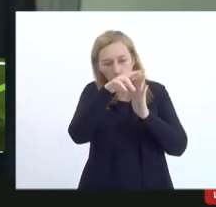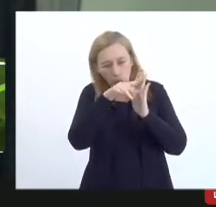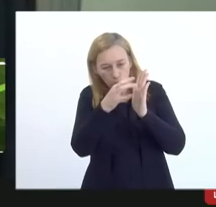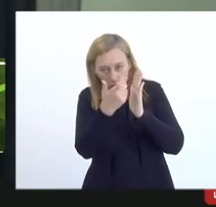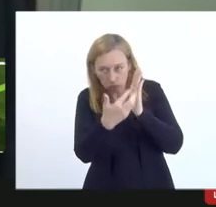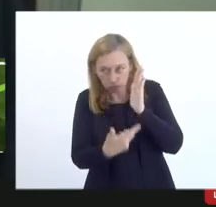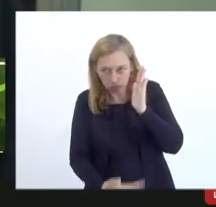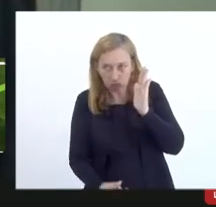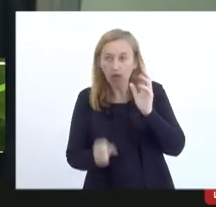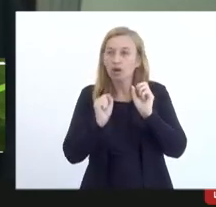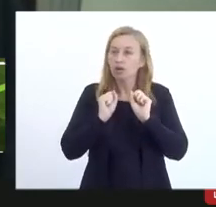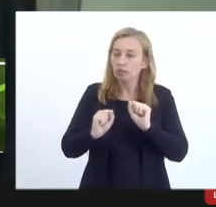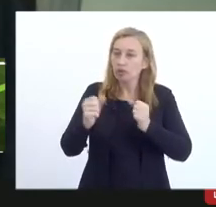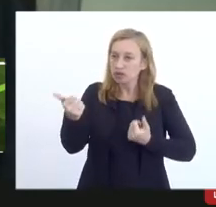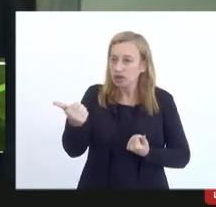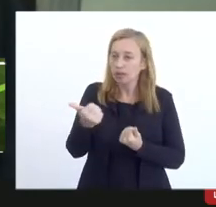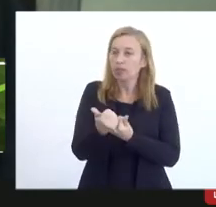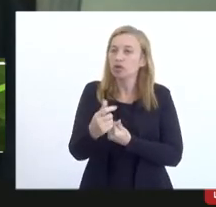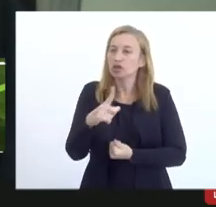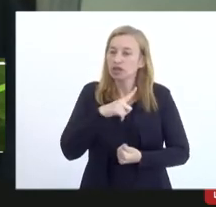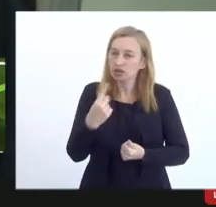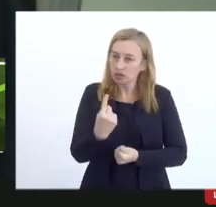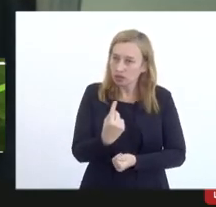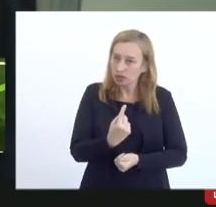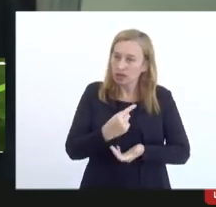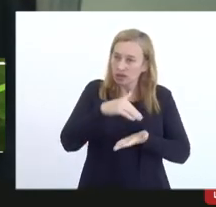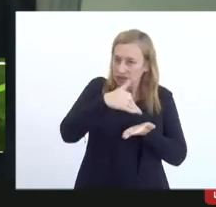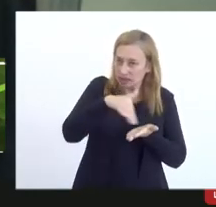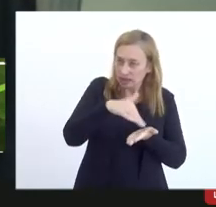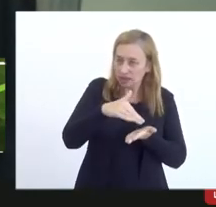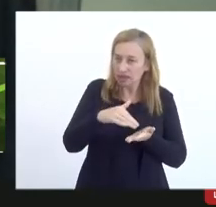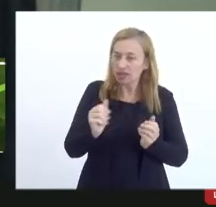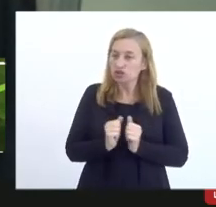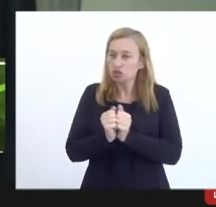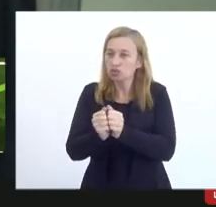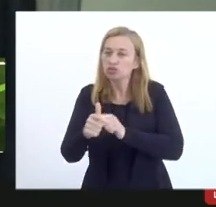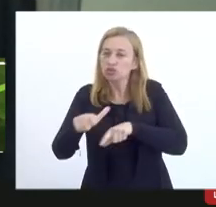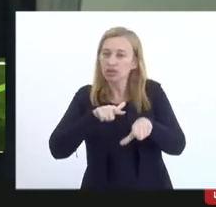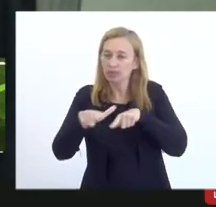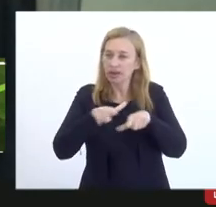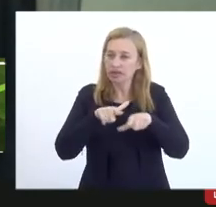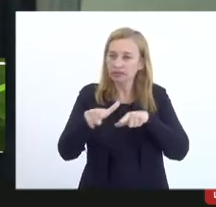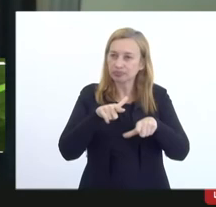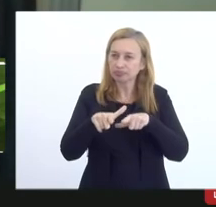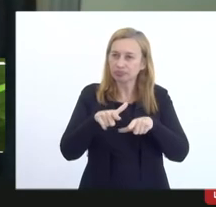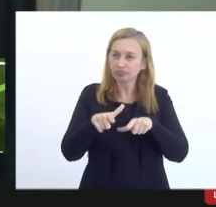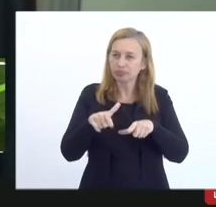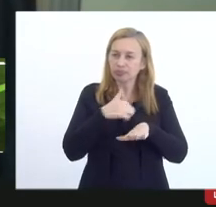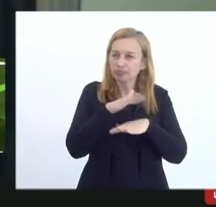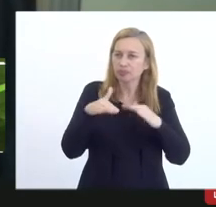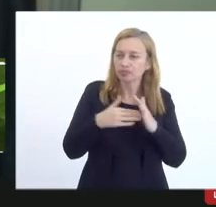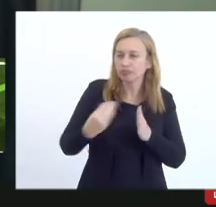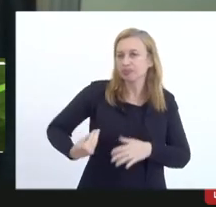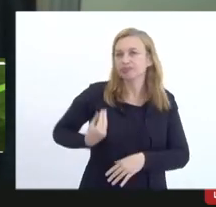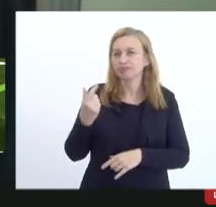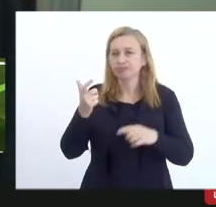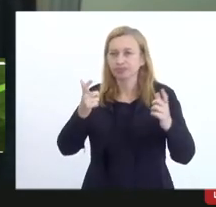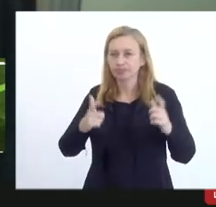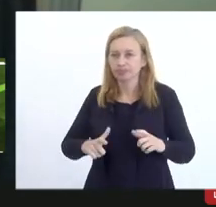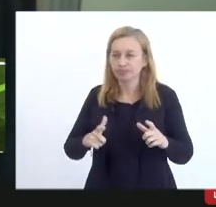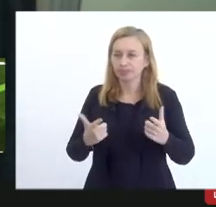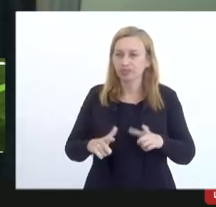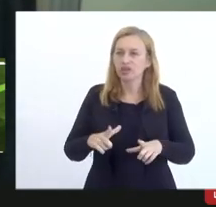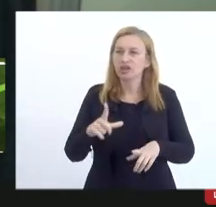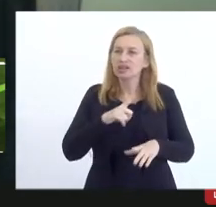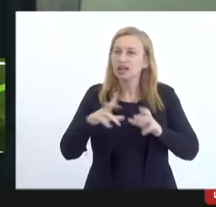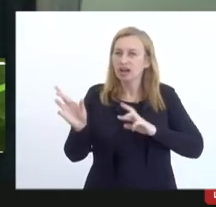podem contar com a secretaria sempre, a secretaria, ela trabalha, e eu acho que todos presentes aqui têm